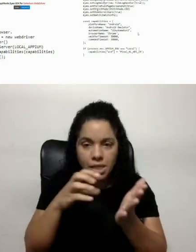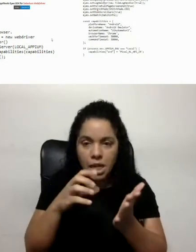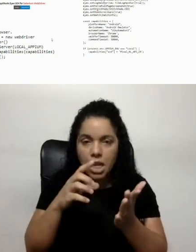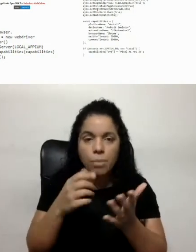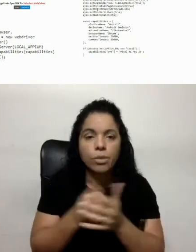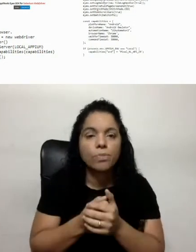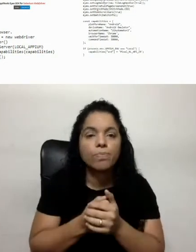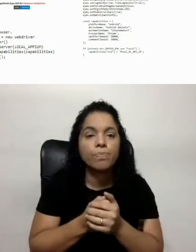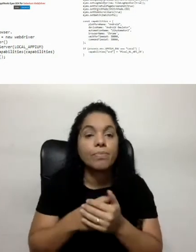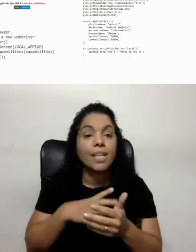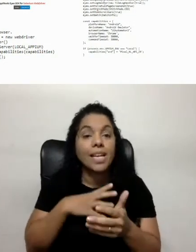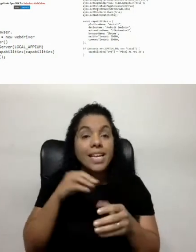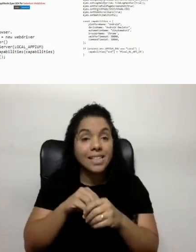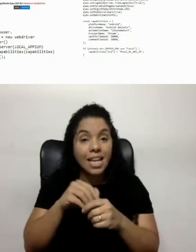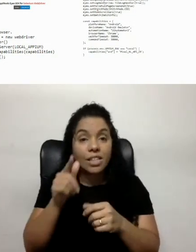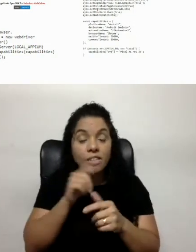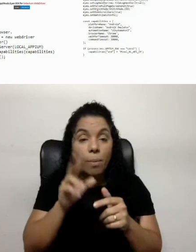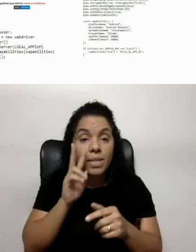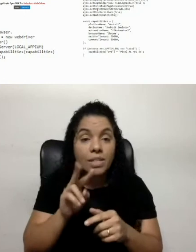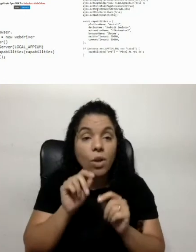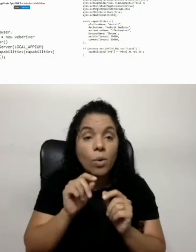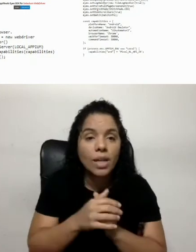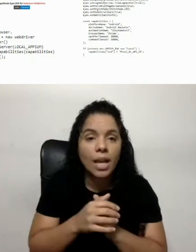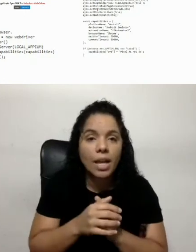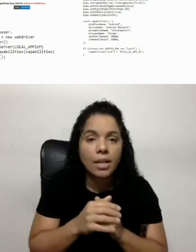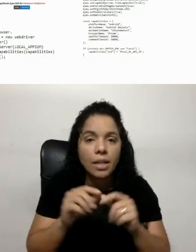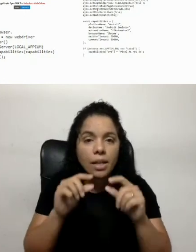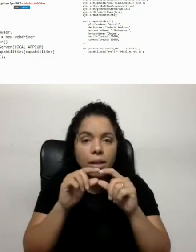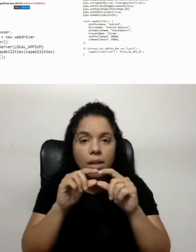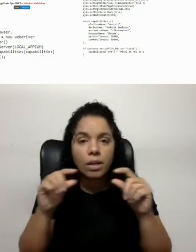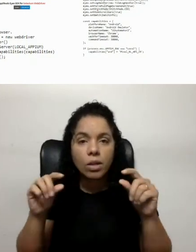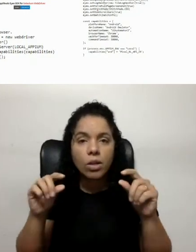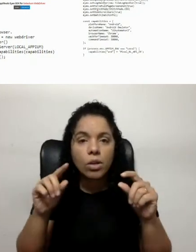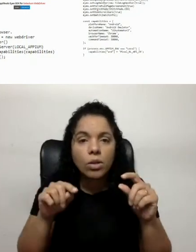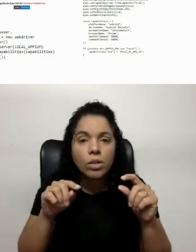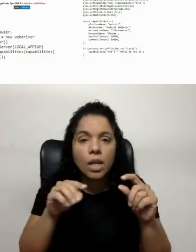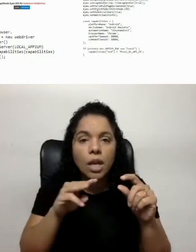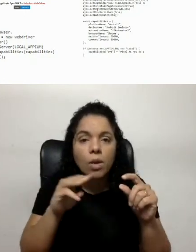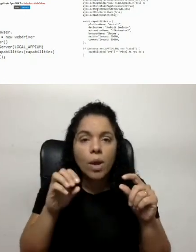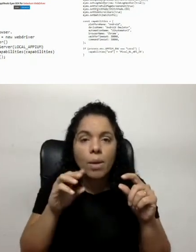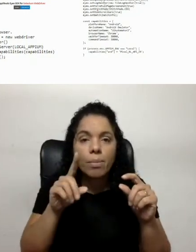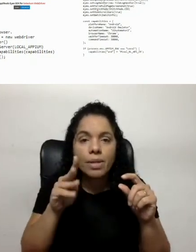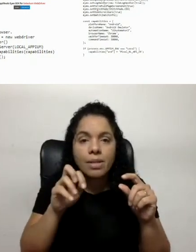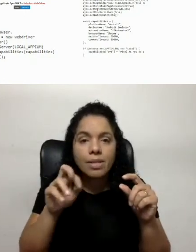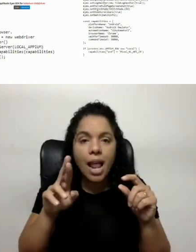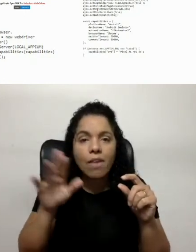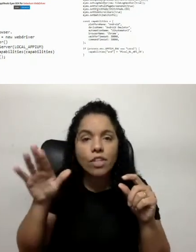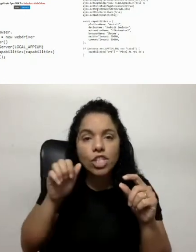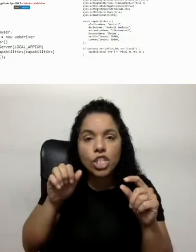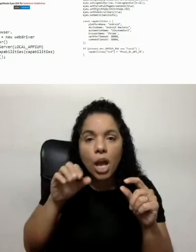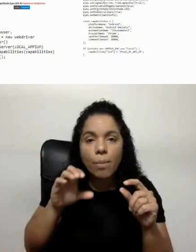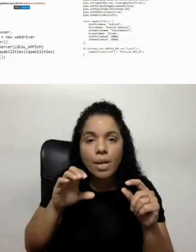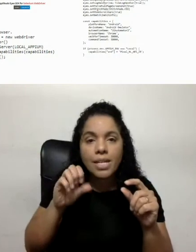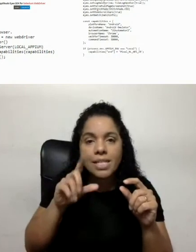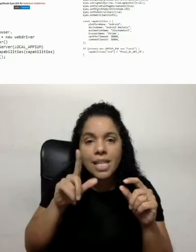Dentro desse script, a gente começa vendo aqui, constant web drive, eu chamo o meu selênio, tá? Chamo aqui o meu local